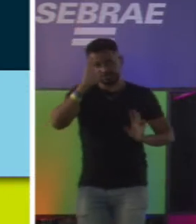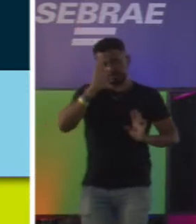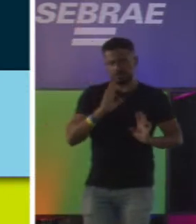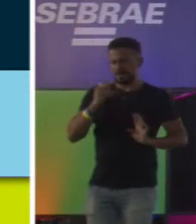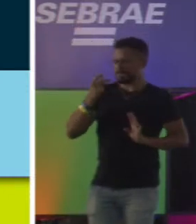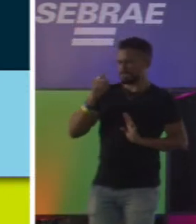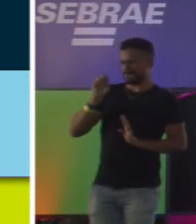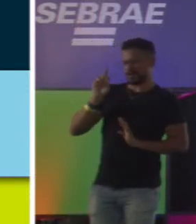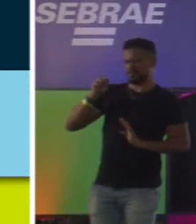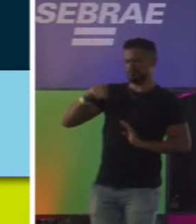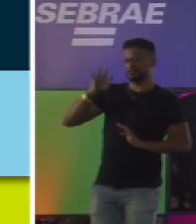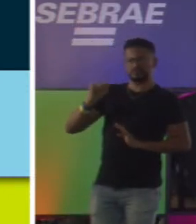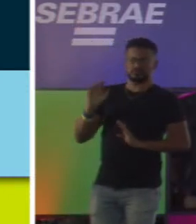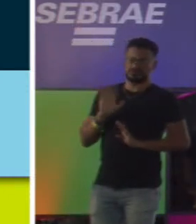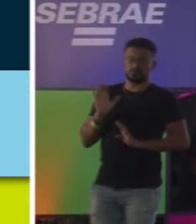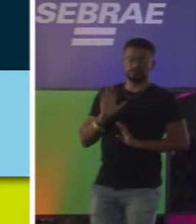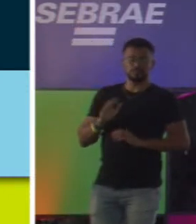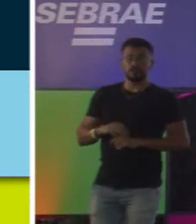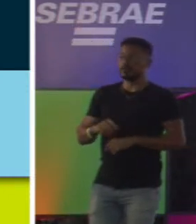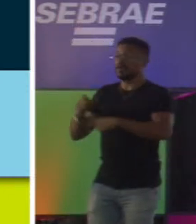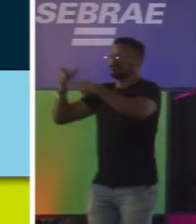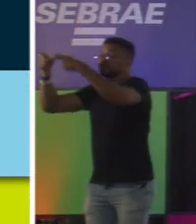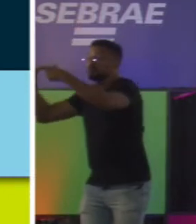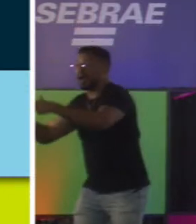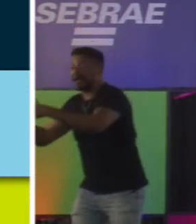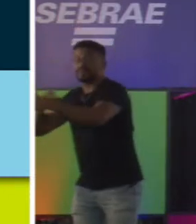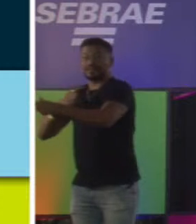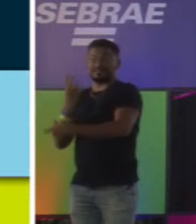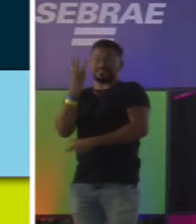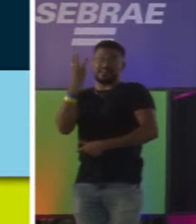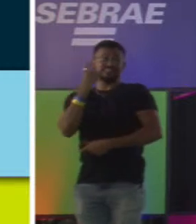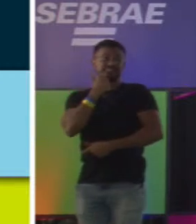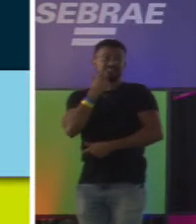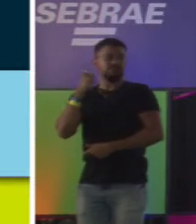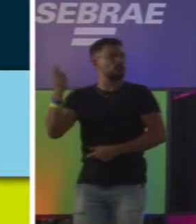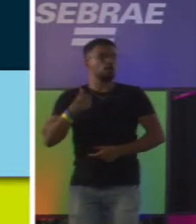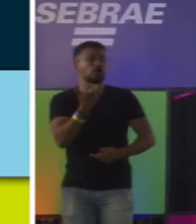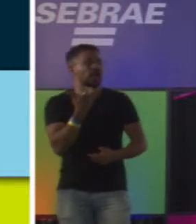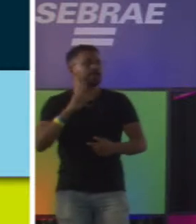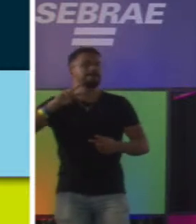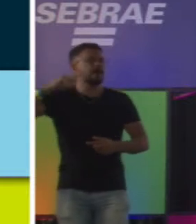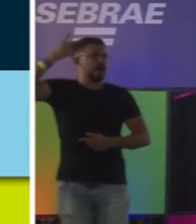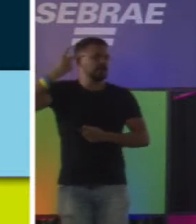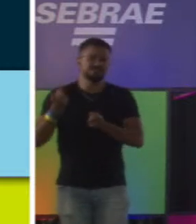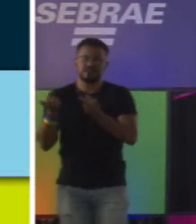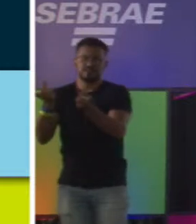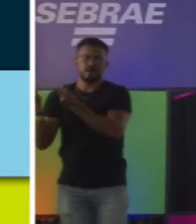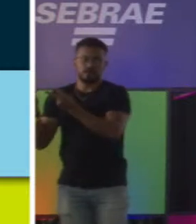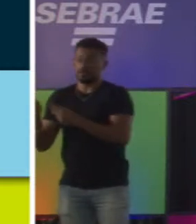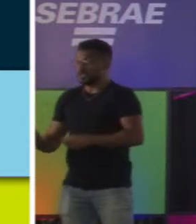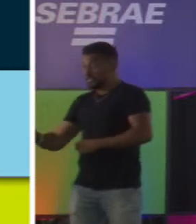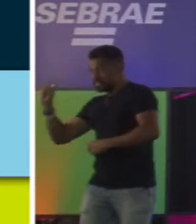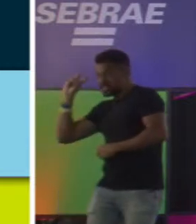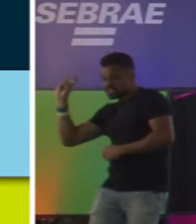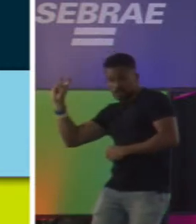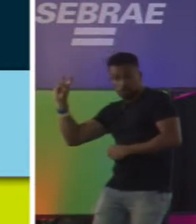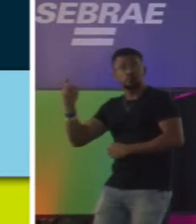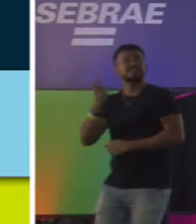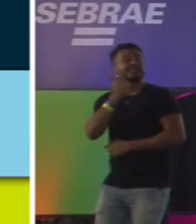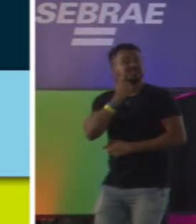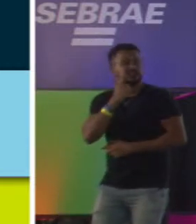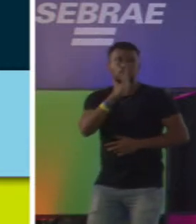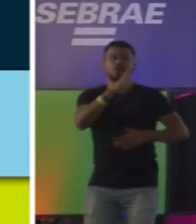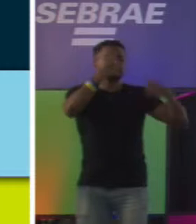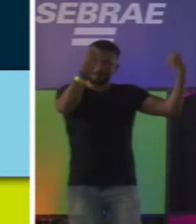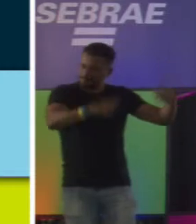A clínica que já tinha três dentistas falava, eu quero vender mais. E a de cinco falava, opa, precisamos da gestão completa